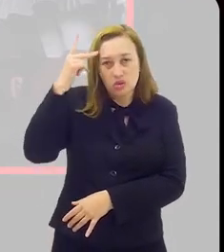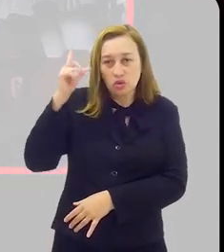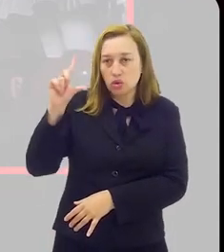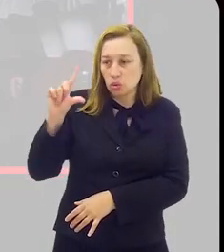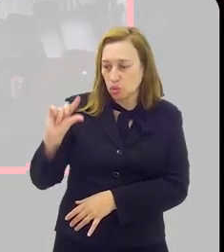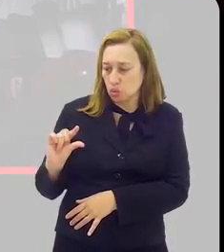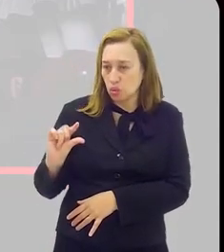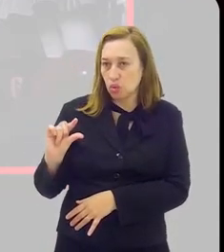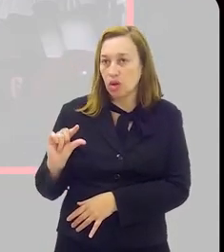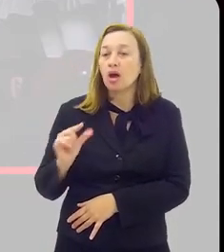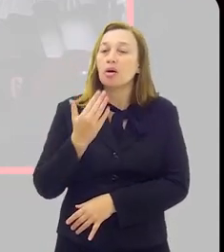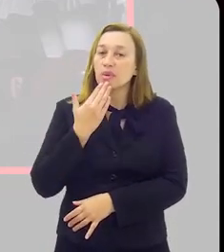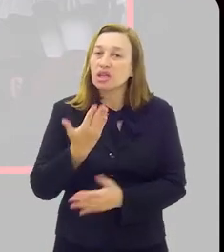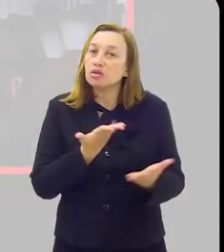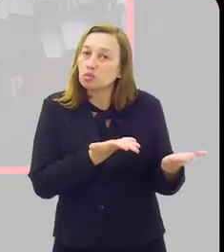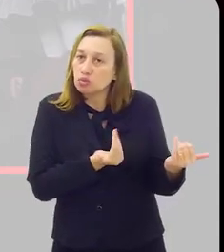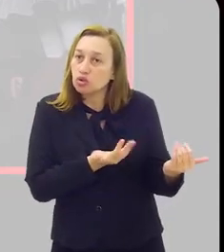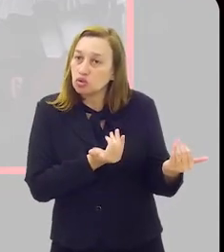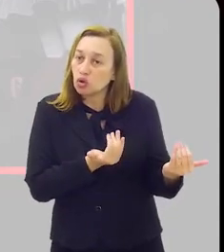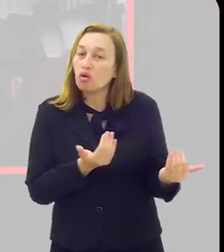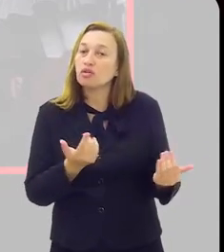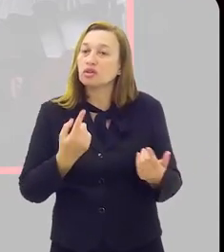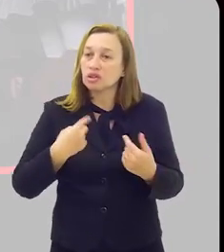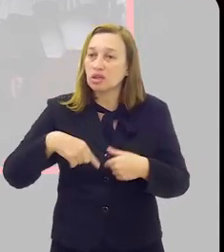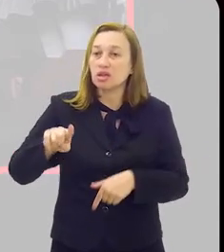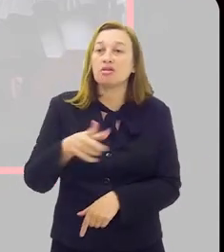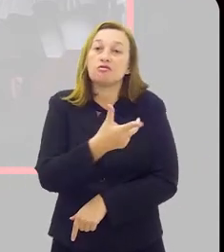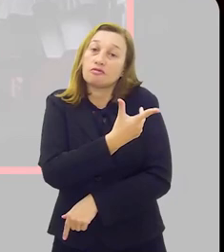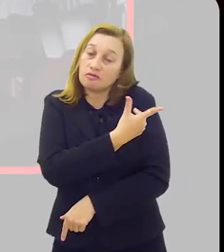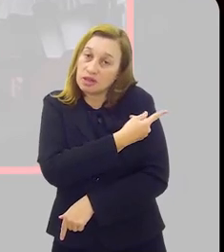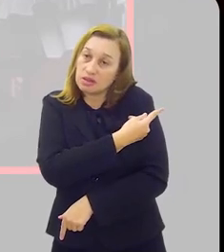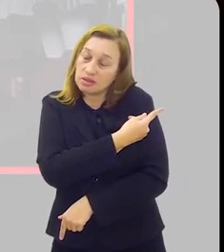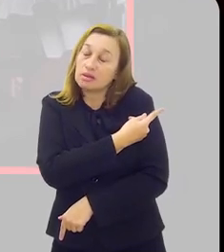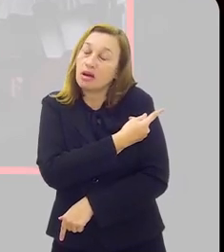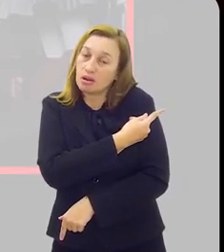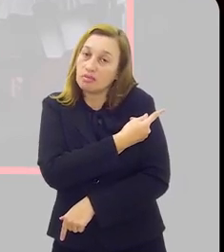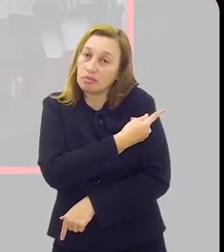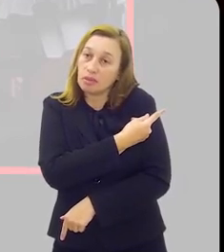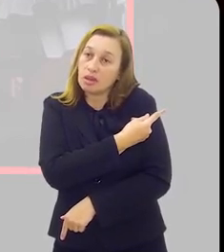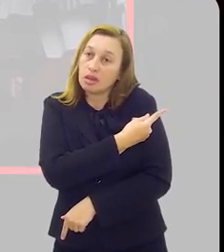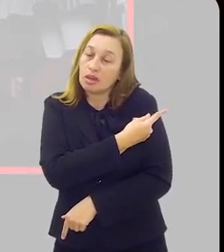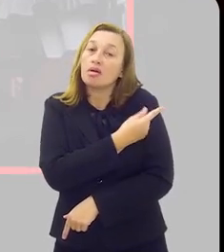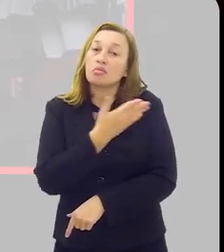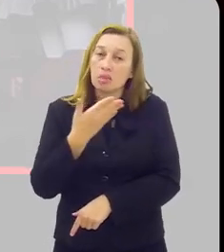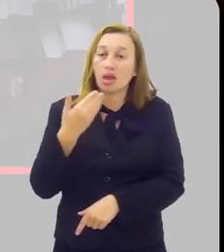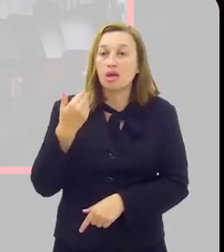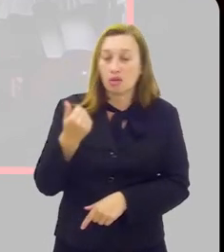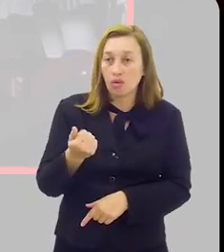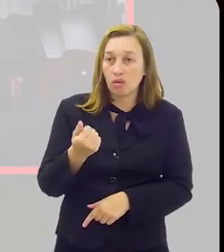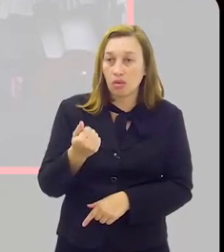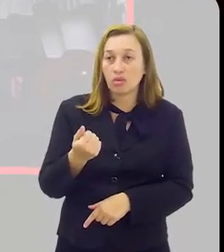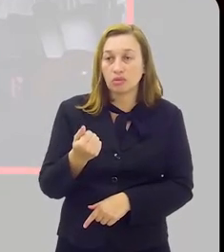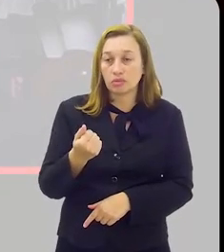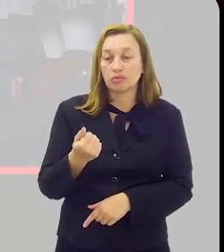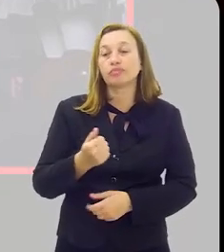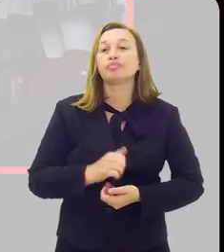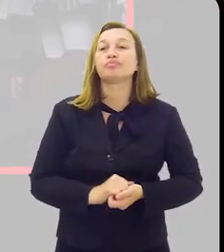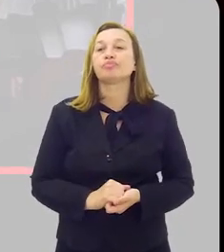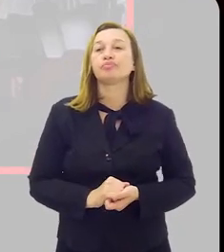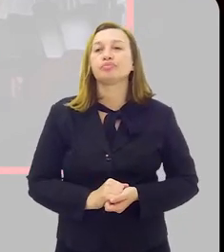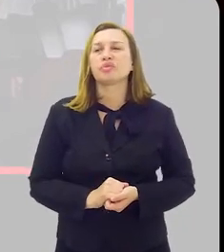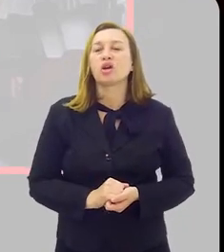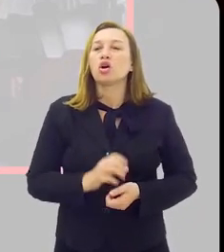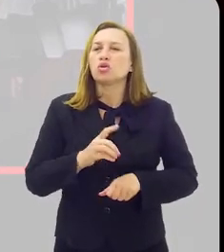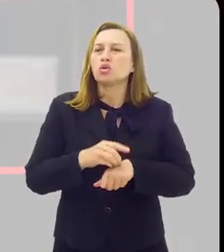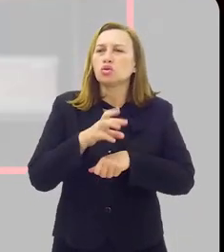na população mais jovem, a gente recomenda que as pessoas corram atrás de ter os seus esquemas vacinais e doses de reforço